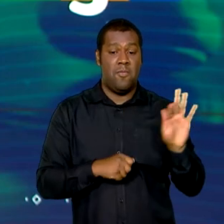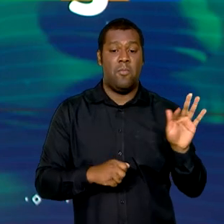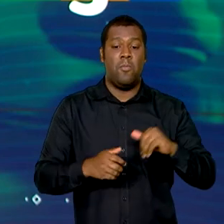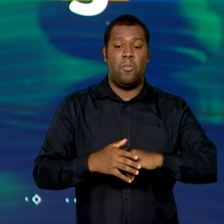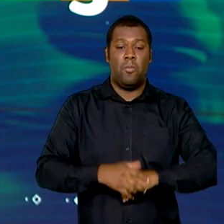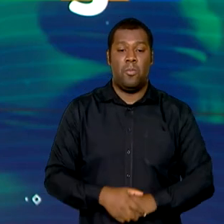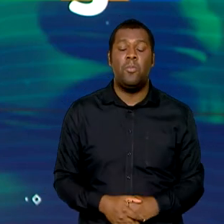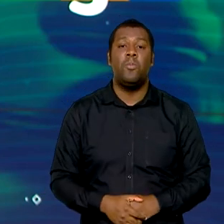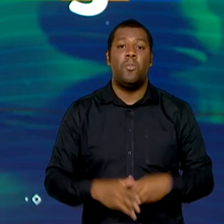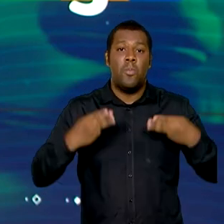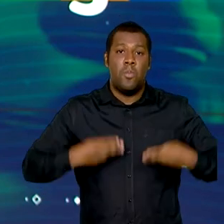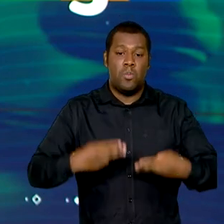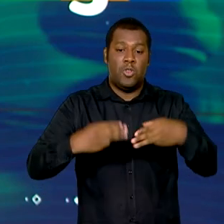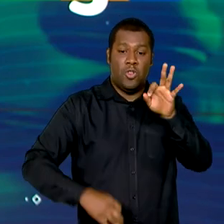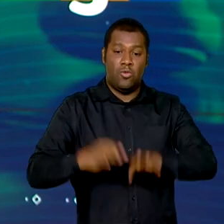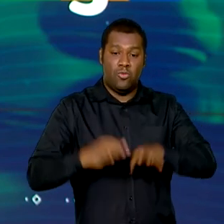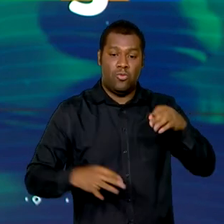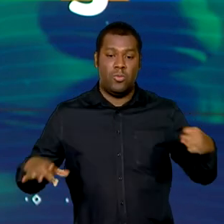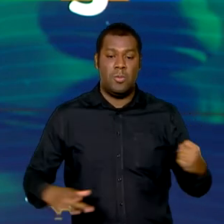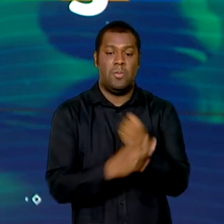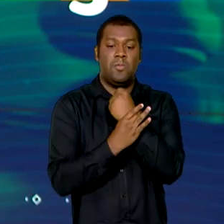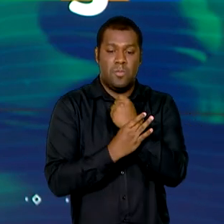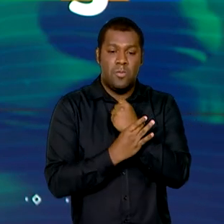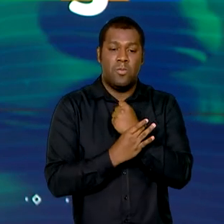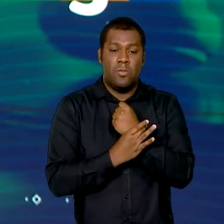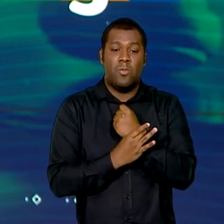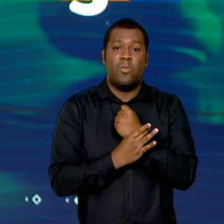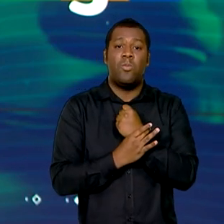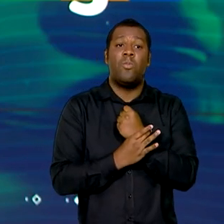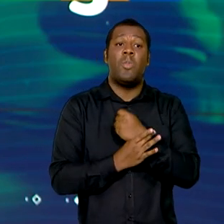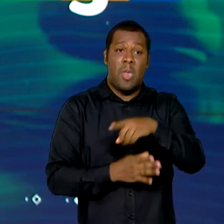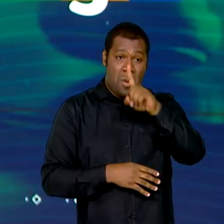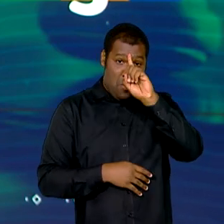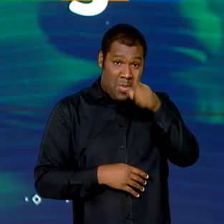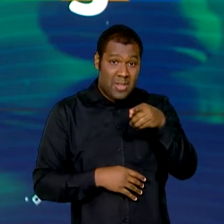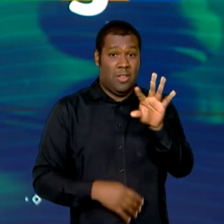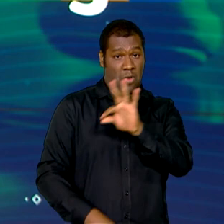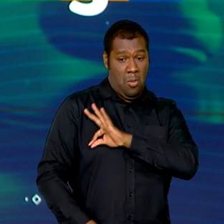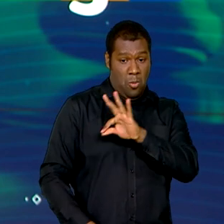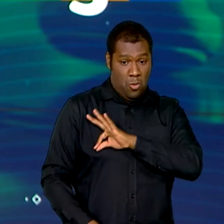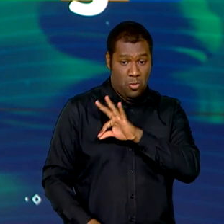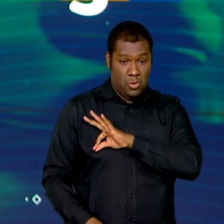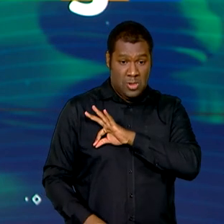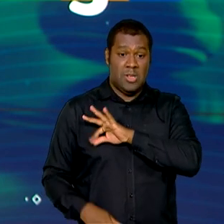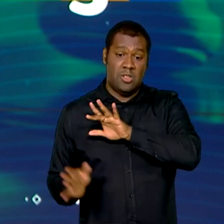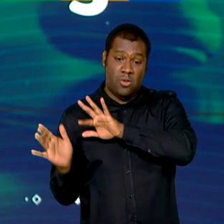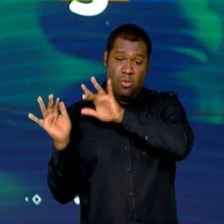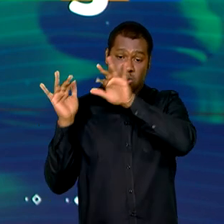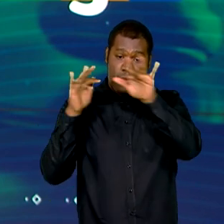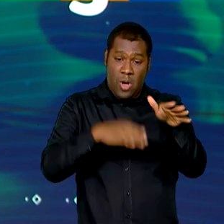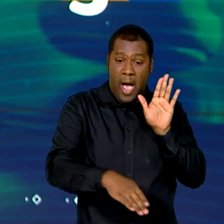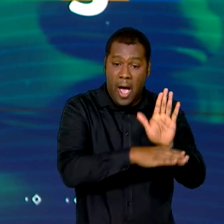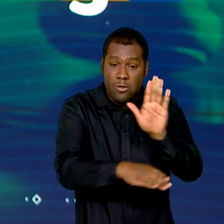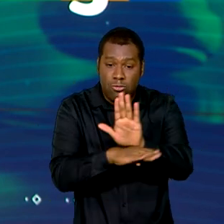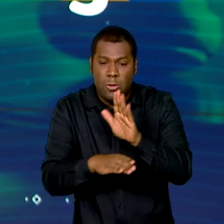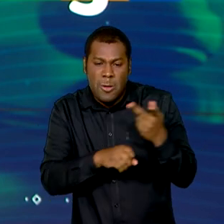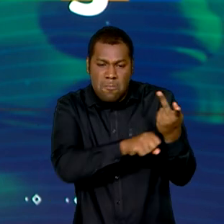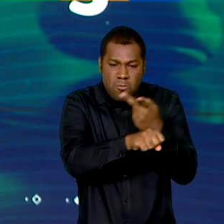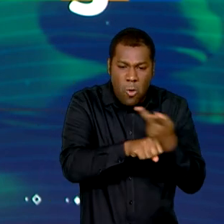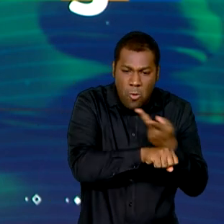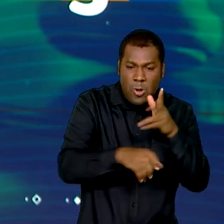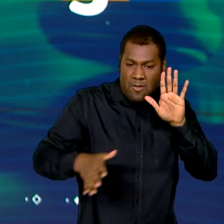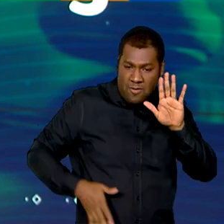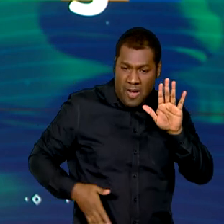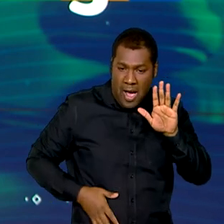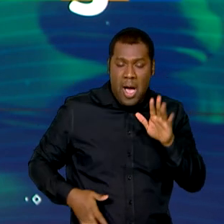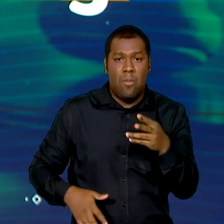O Ministério da Justiça e Segurança Pública enviou o reforço da Força Nacional, que vai ajudar nas buscas pelos dois